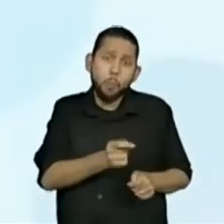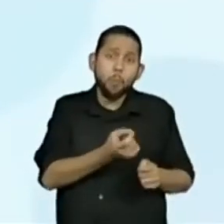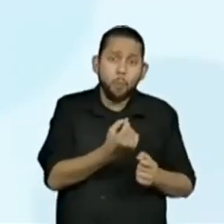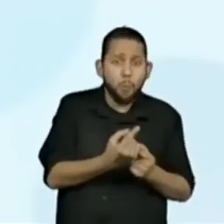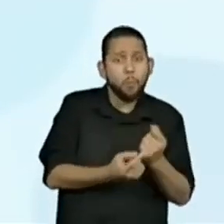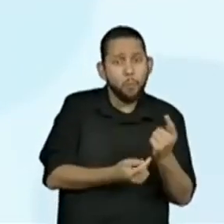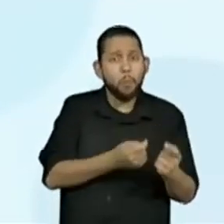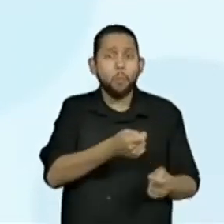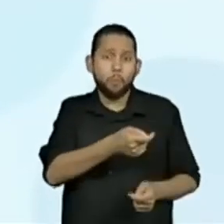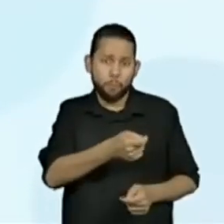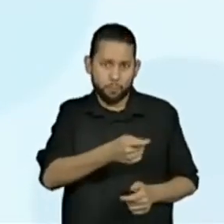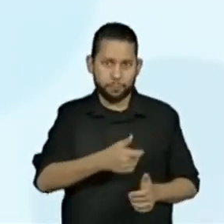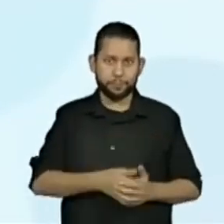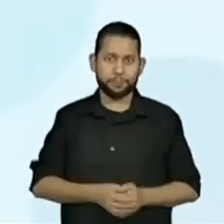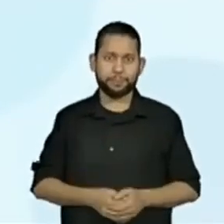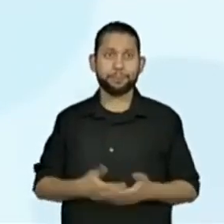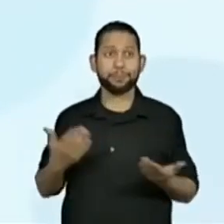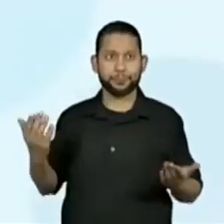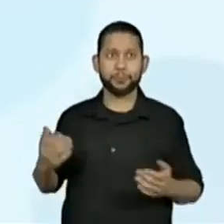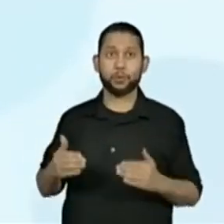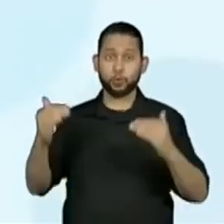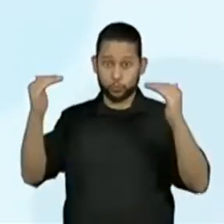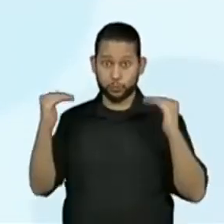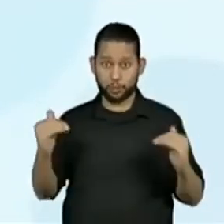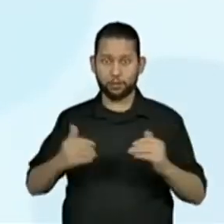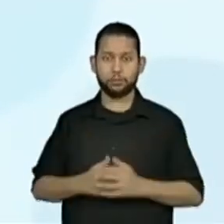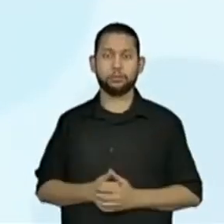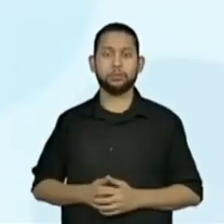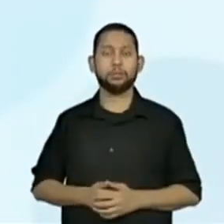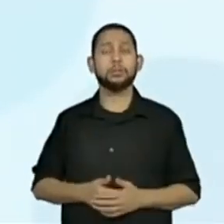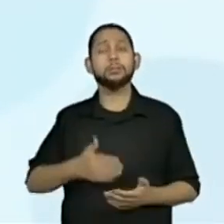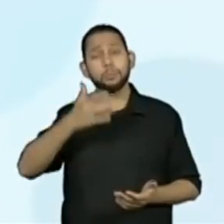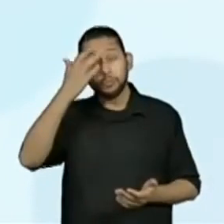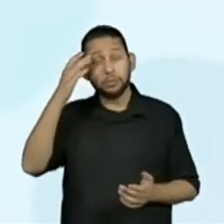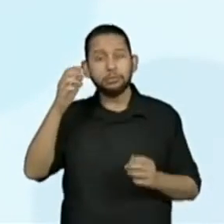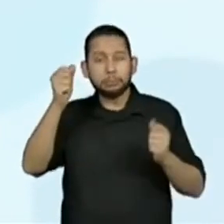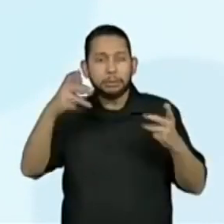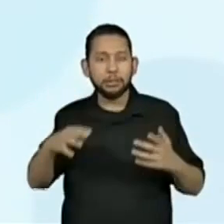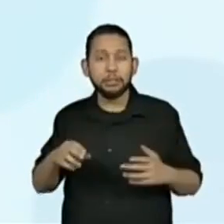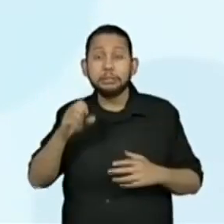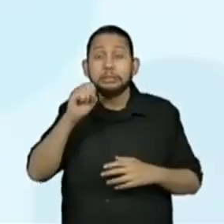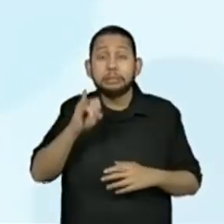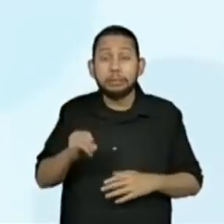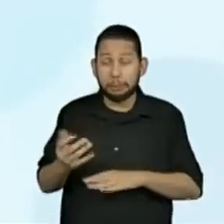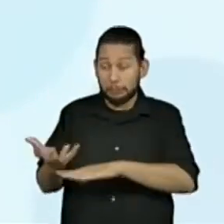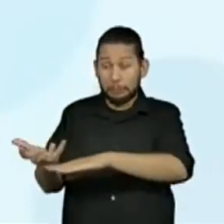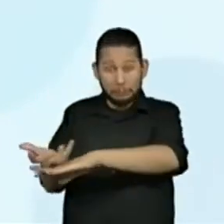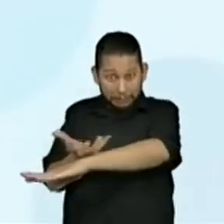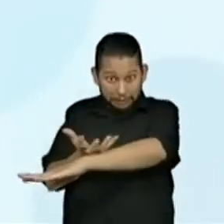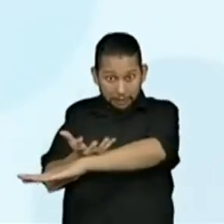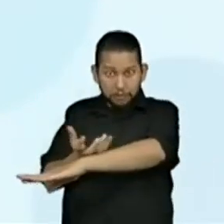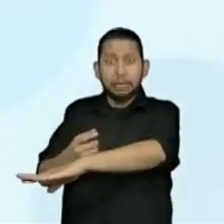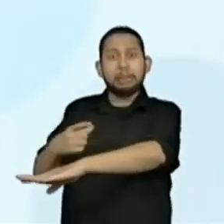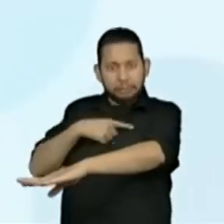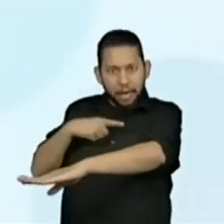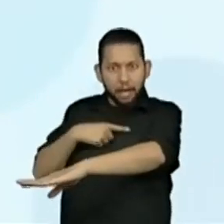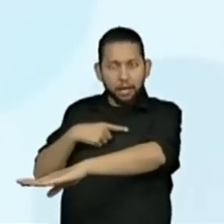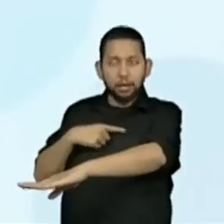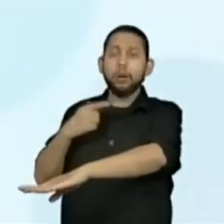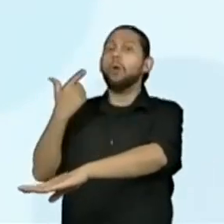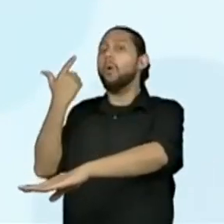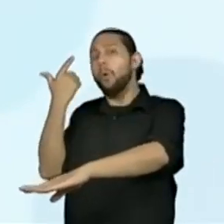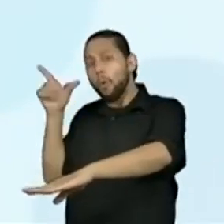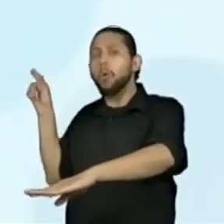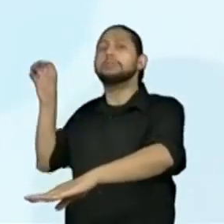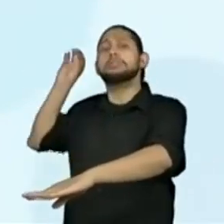leitura. Costuma-se dizer que onde há plantas, há borboletas. Por quê? Na